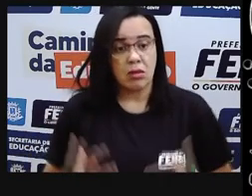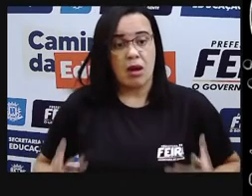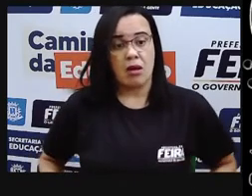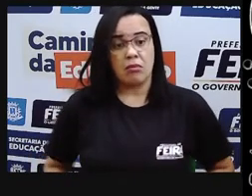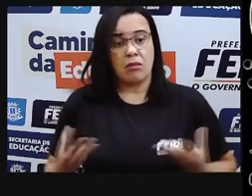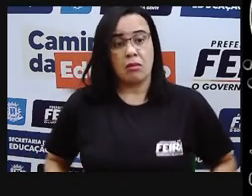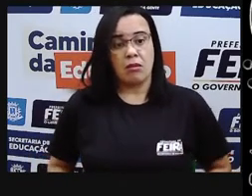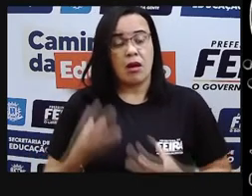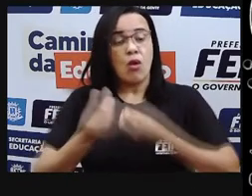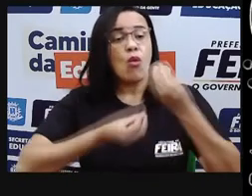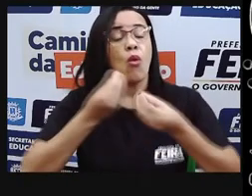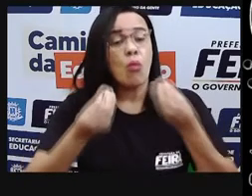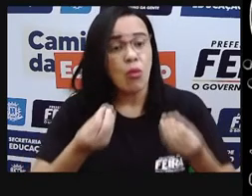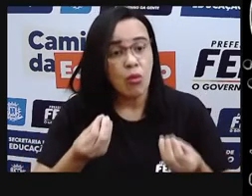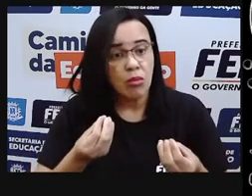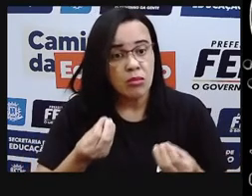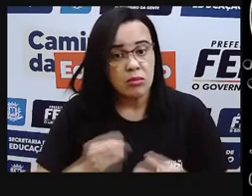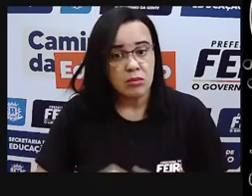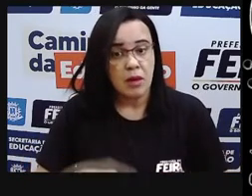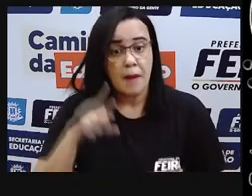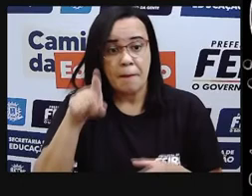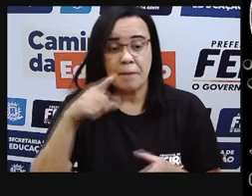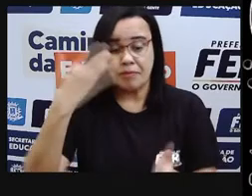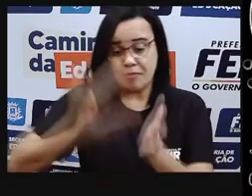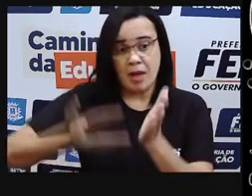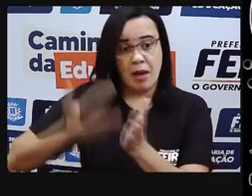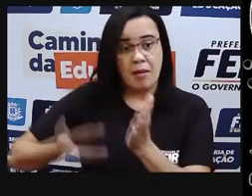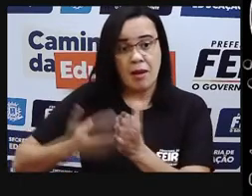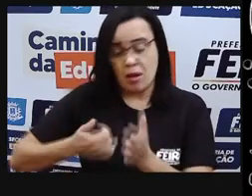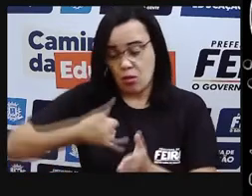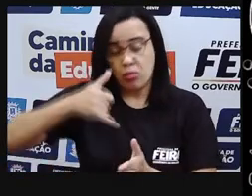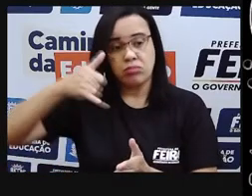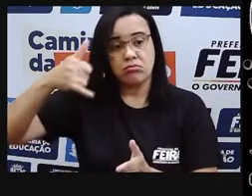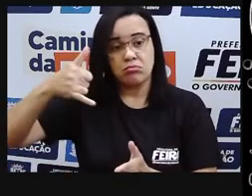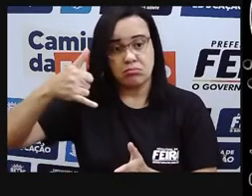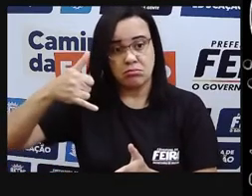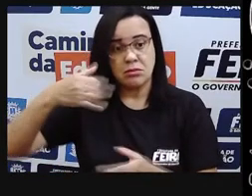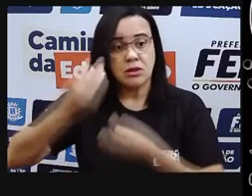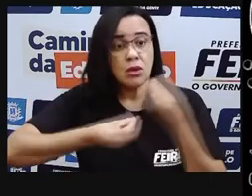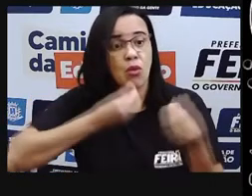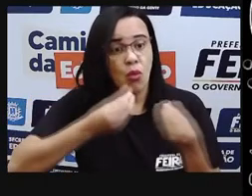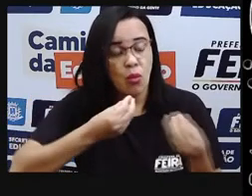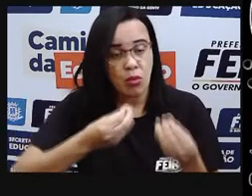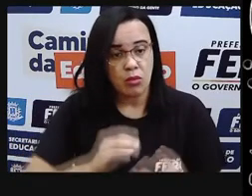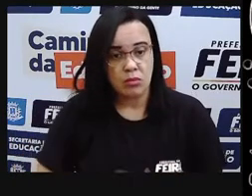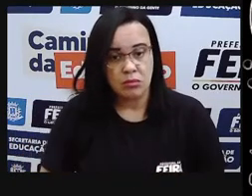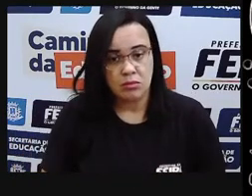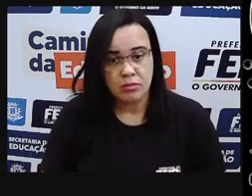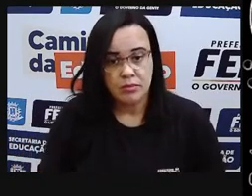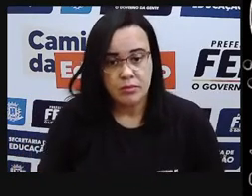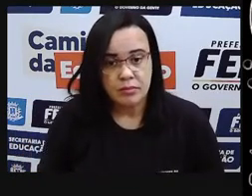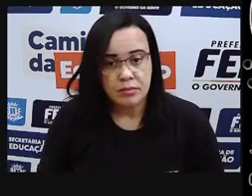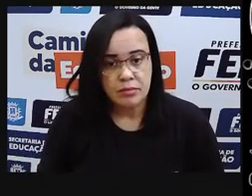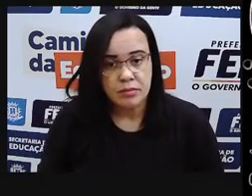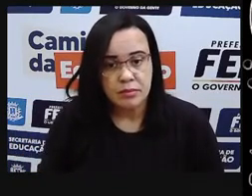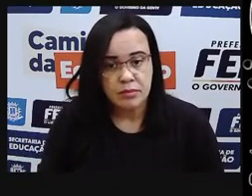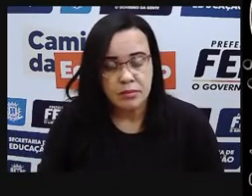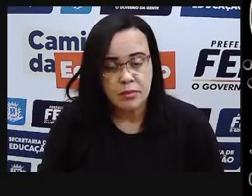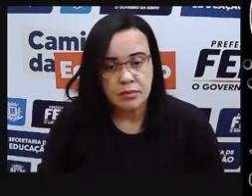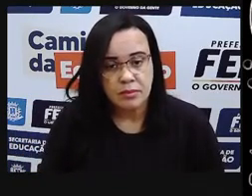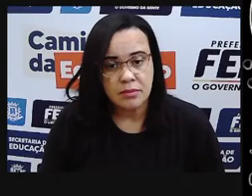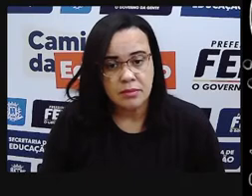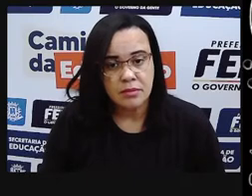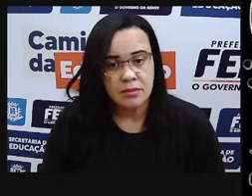que consomem menos energia são A e B, certo? E acima de A e B,